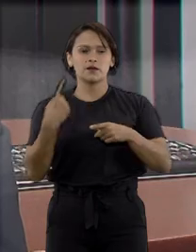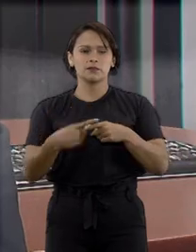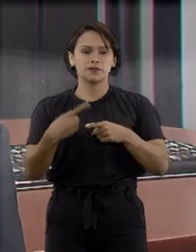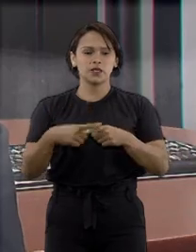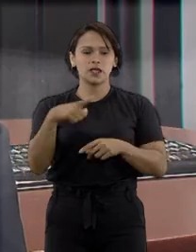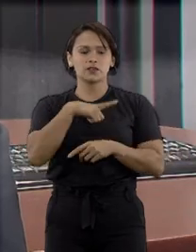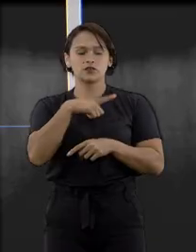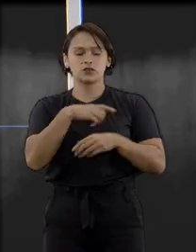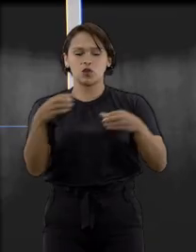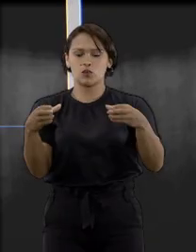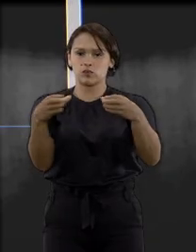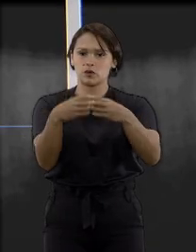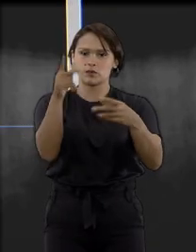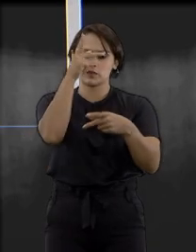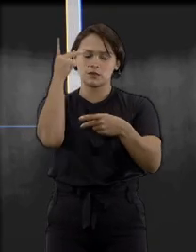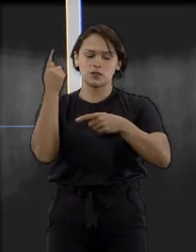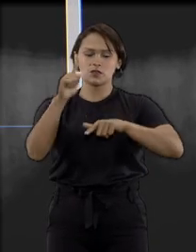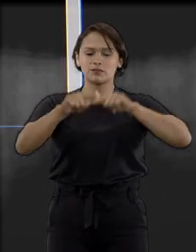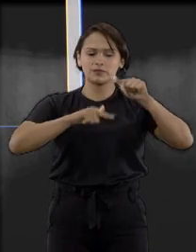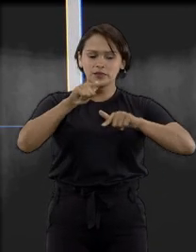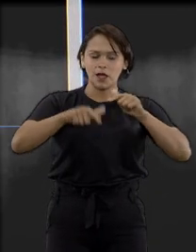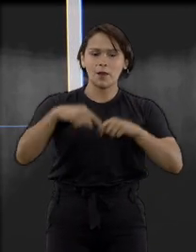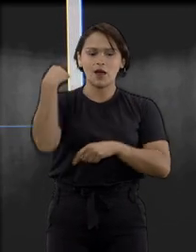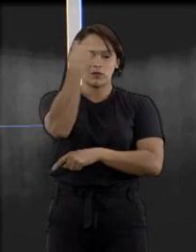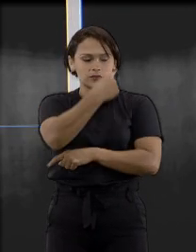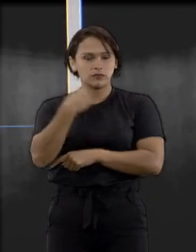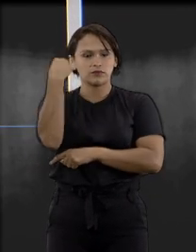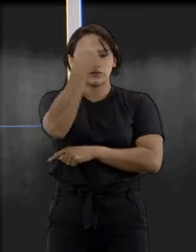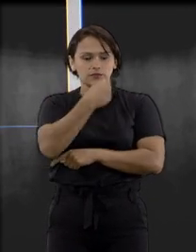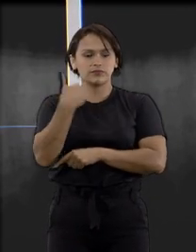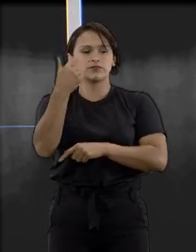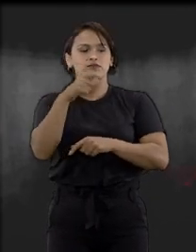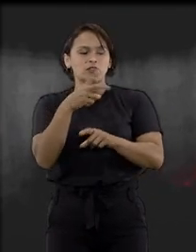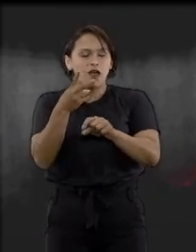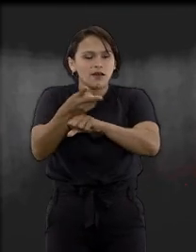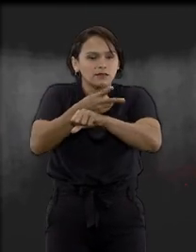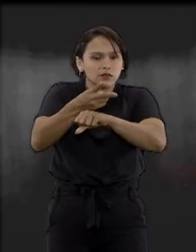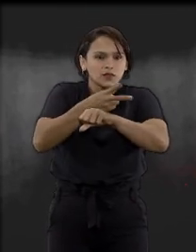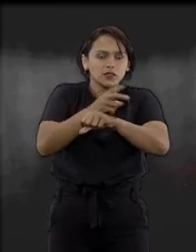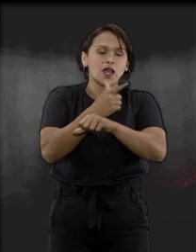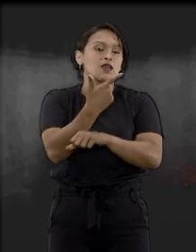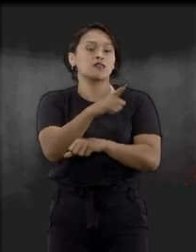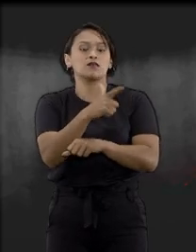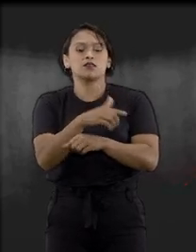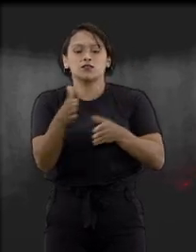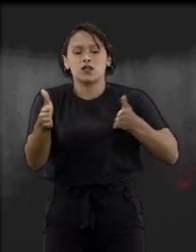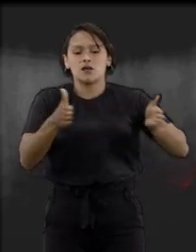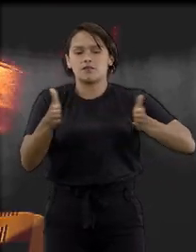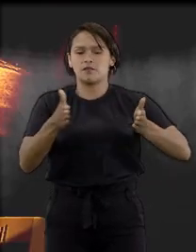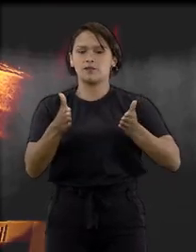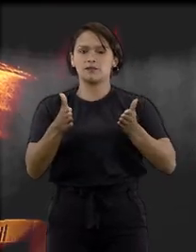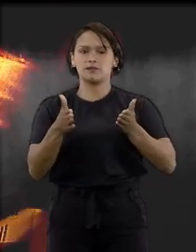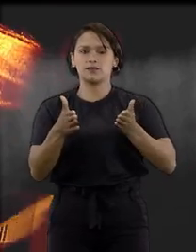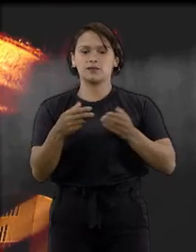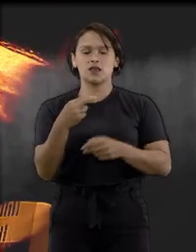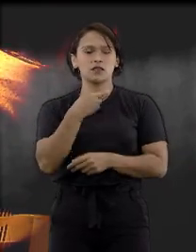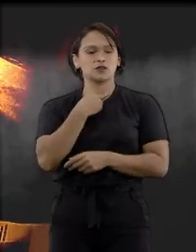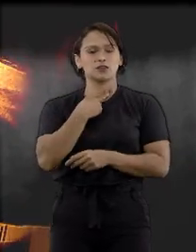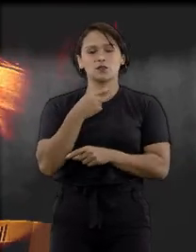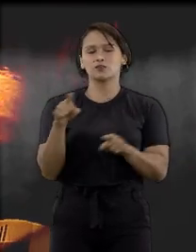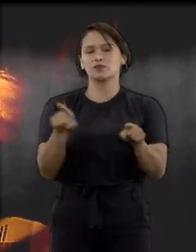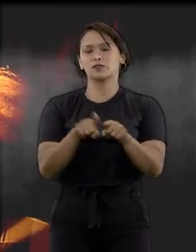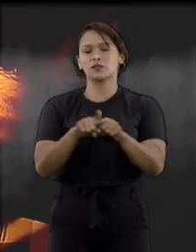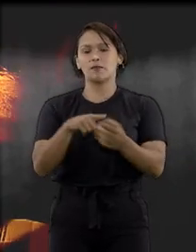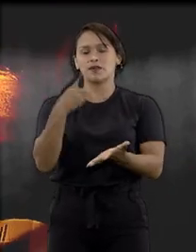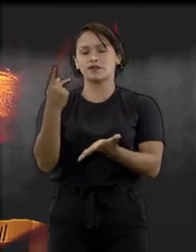Então a gente tinha o nosso pessoal trabalhando praticamente 24 horas por dia aqui dentro do tribunal. A gente não tinha tempo para perder e não